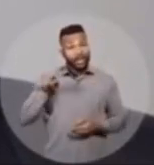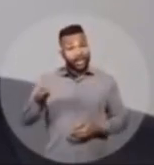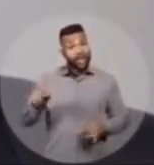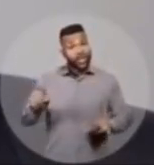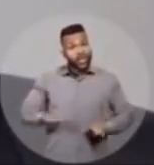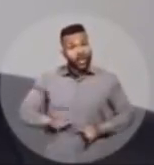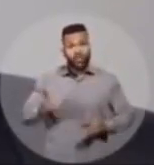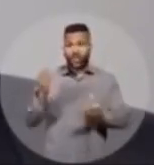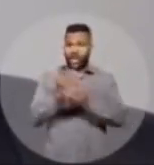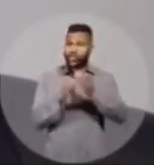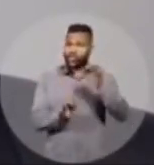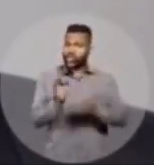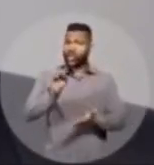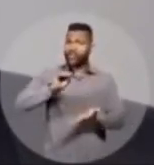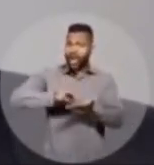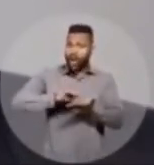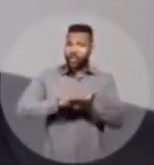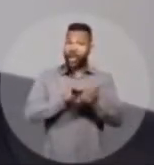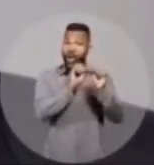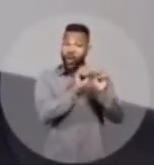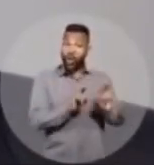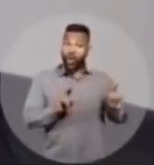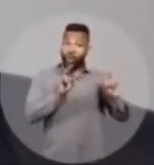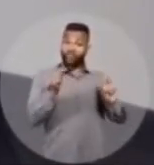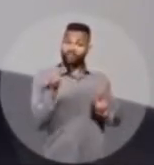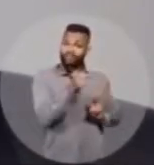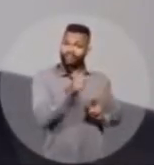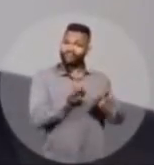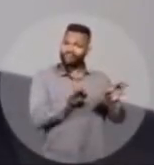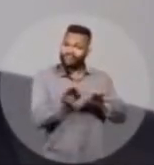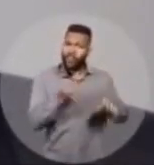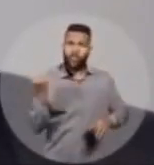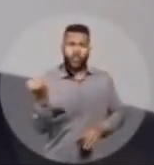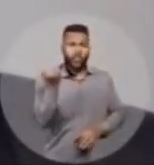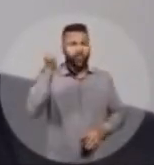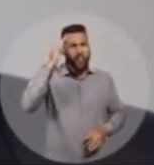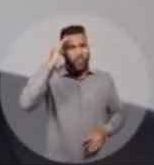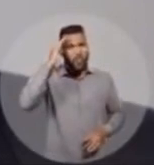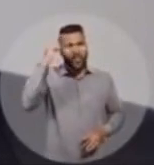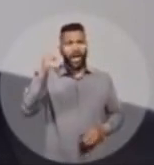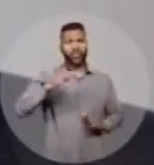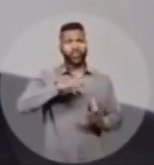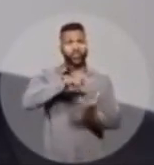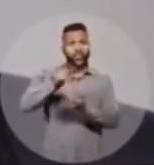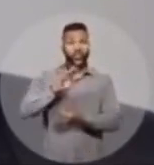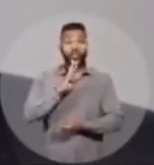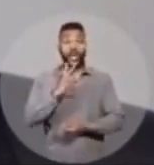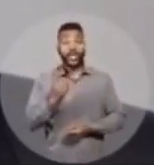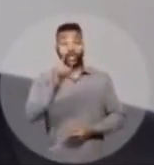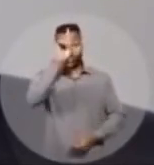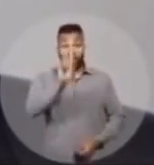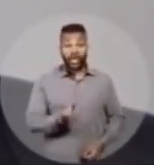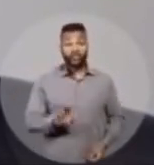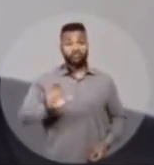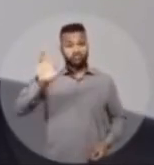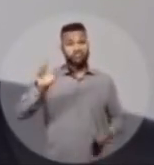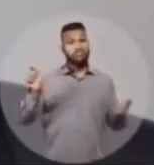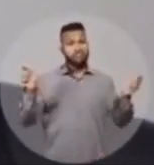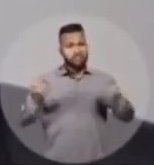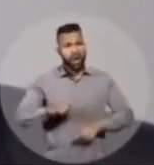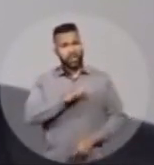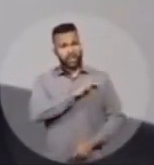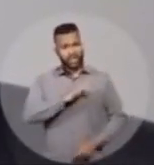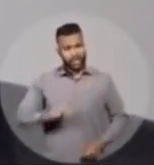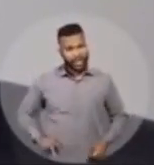vítima de um processo injusto. Até a ONU, a organização mais importante do mundo, reconhece o direito de Lula ser candidato a